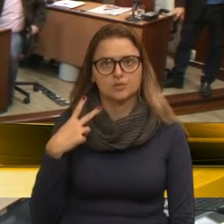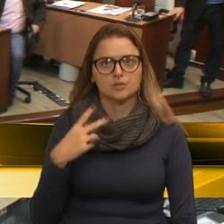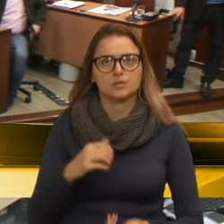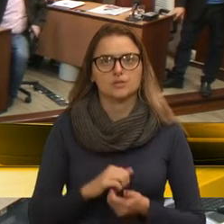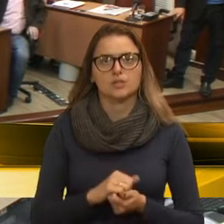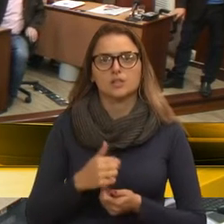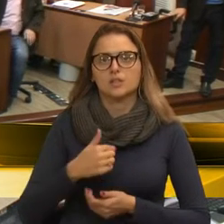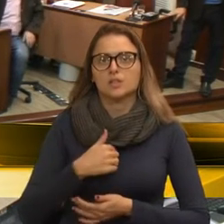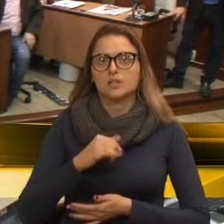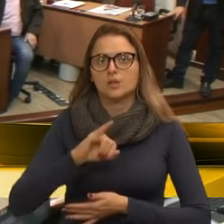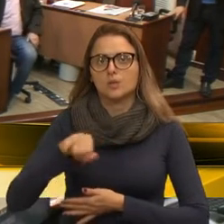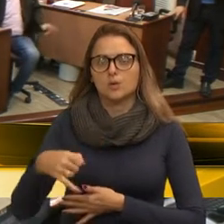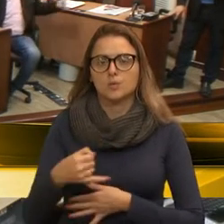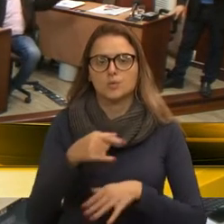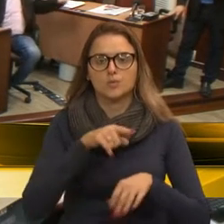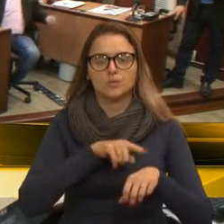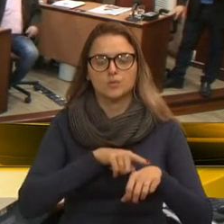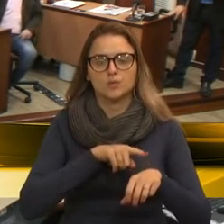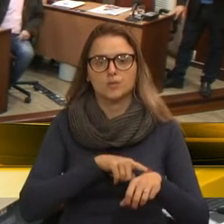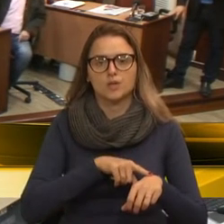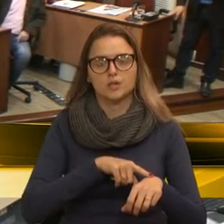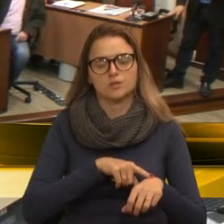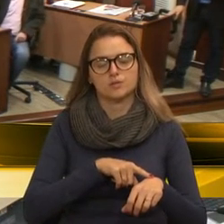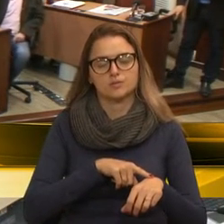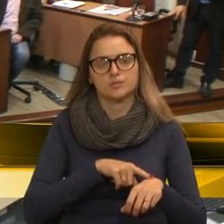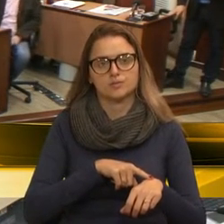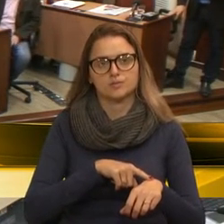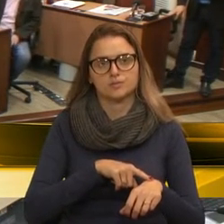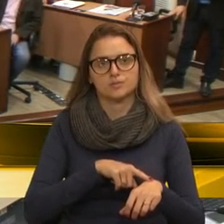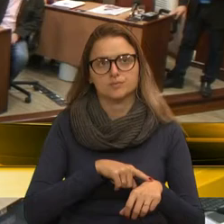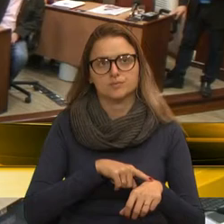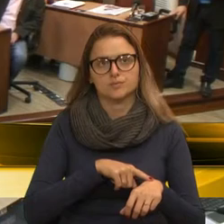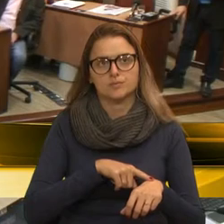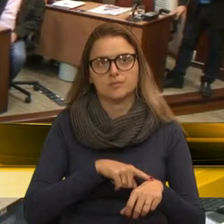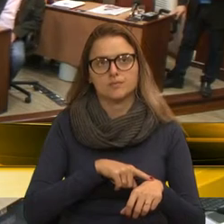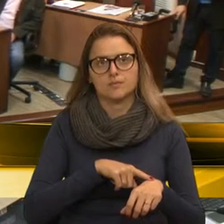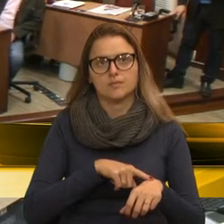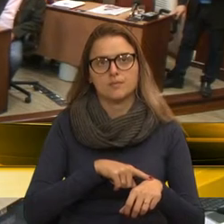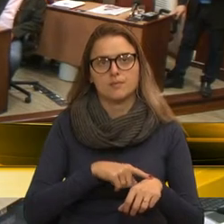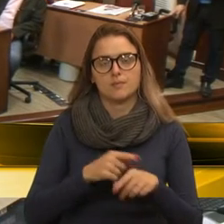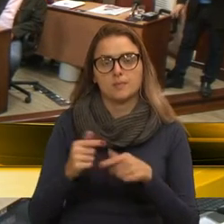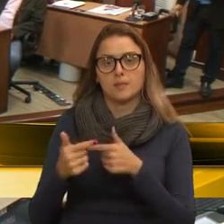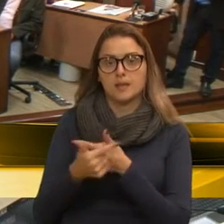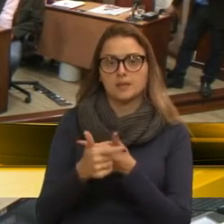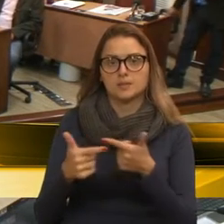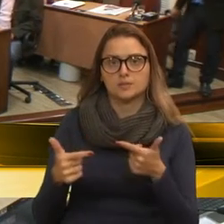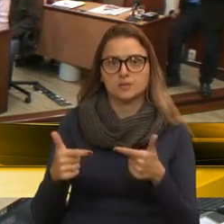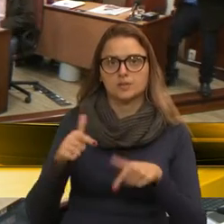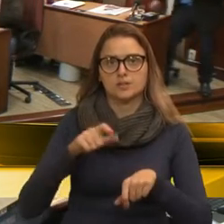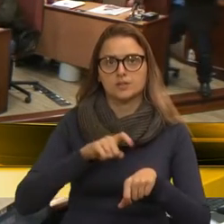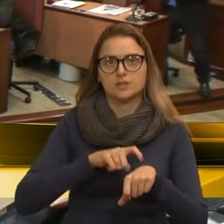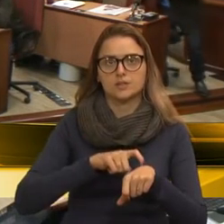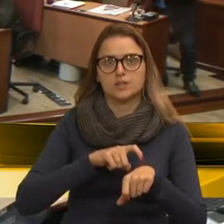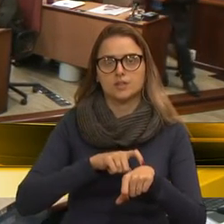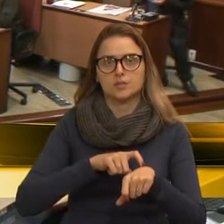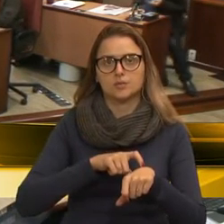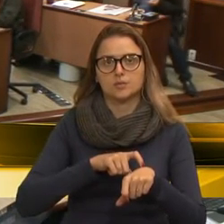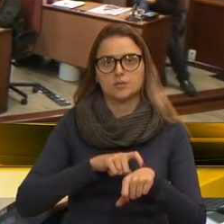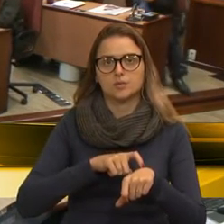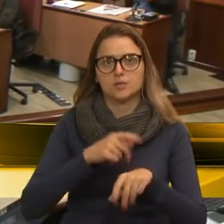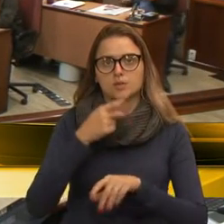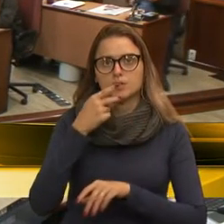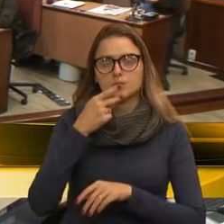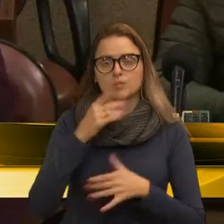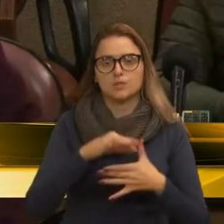Aproveitar o ensejo no dia de hoje, pena que não tivemos tempo para falar usando